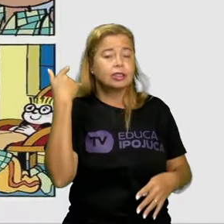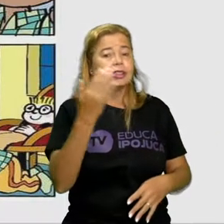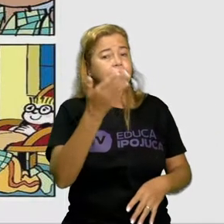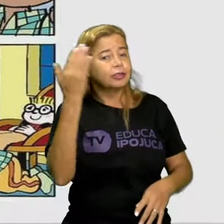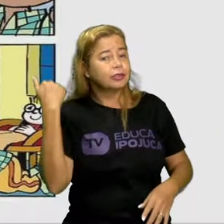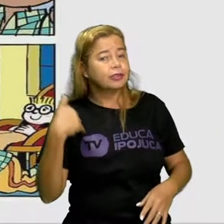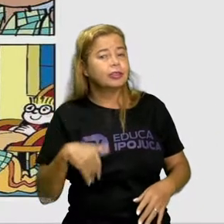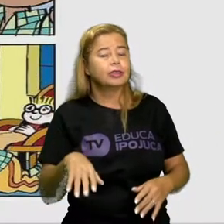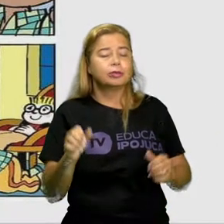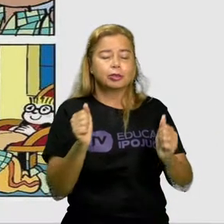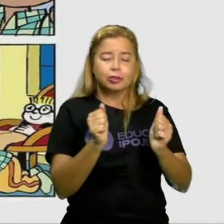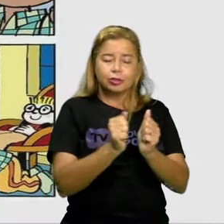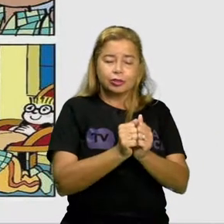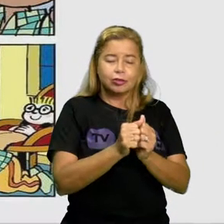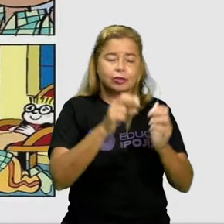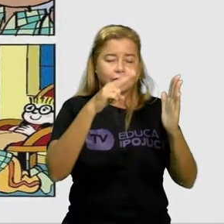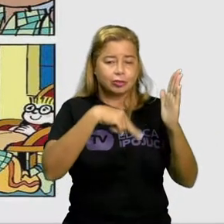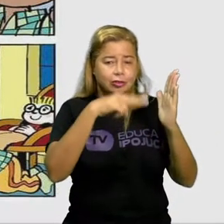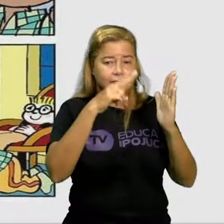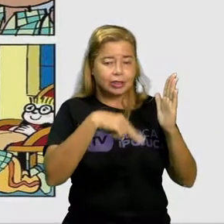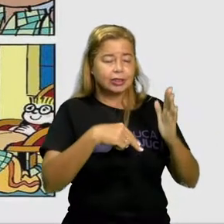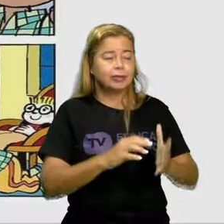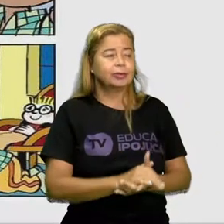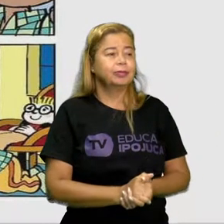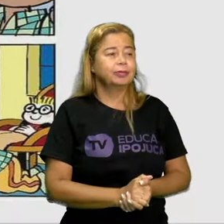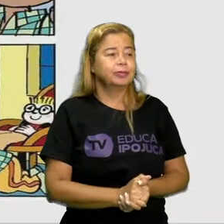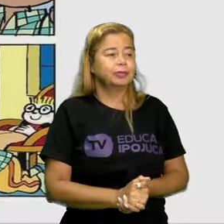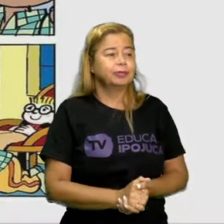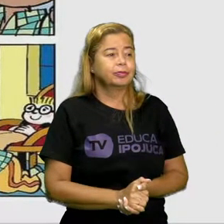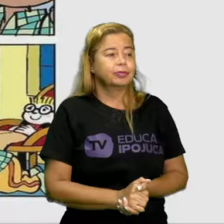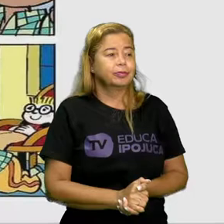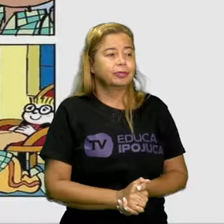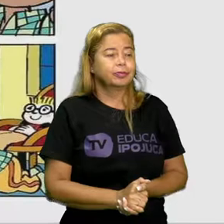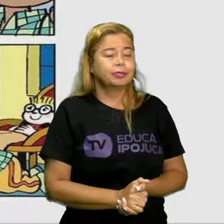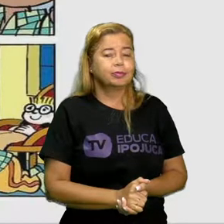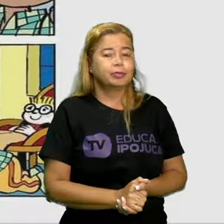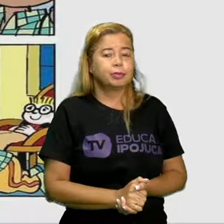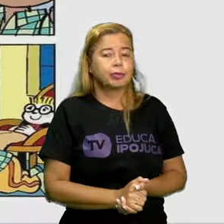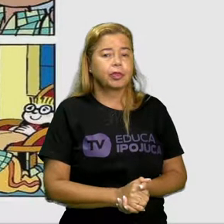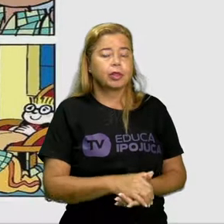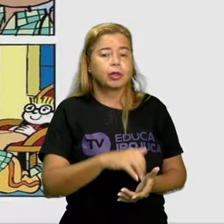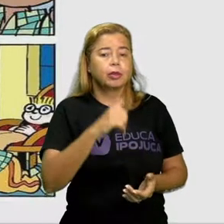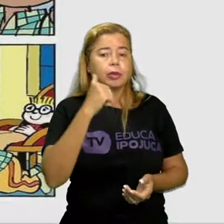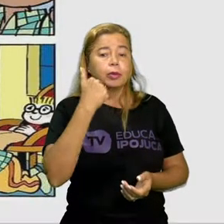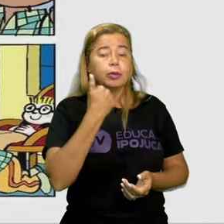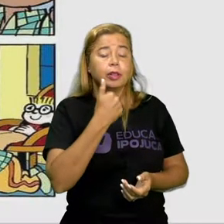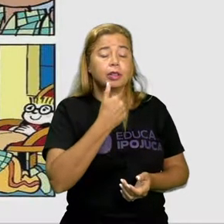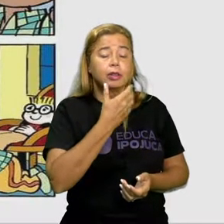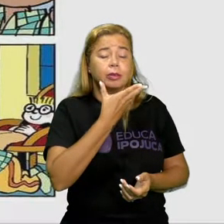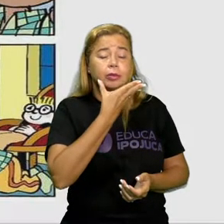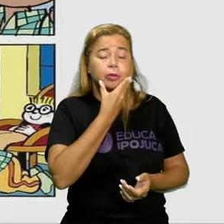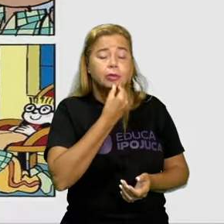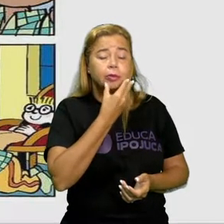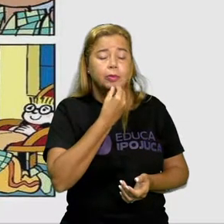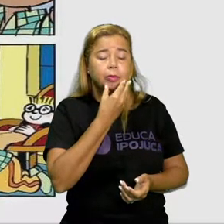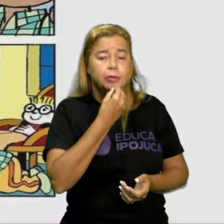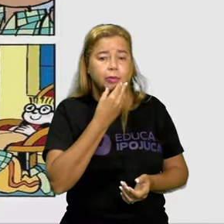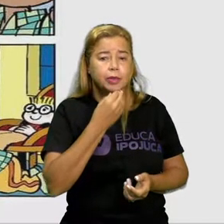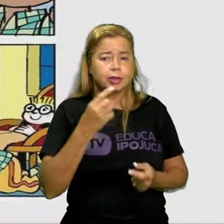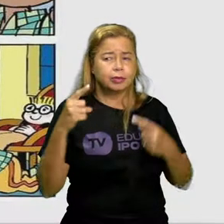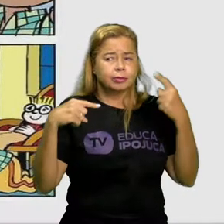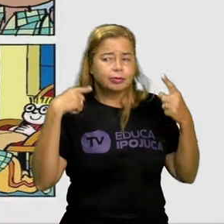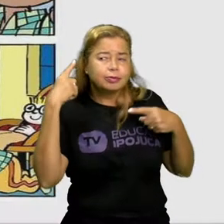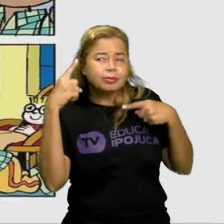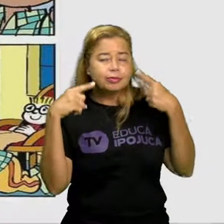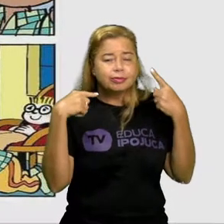acompanhar a leitura comigo? Vamos nessa? O menino Maluquinho pergunta Quando